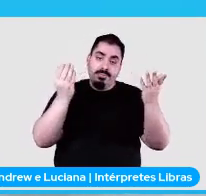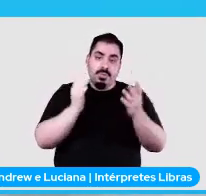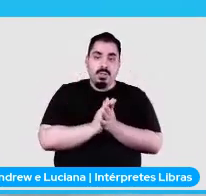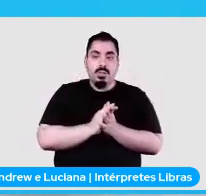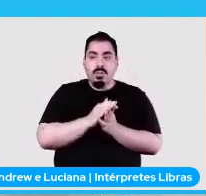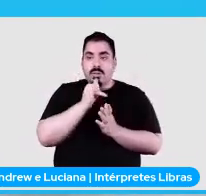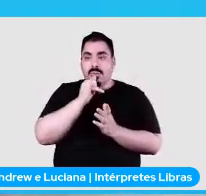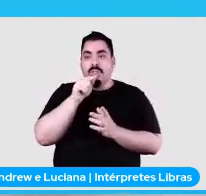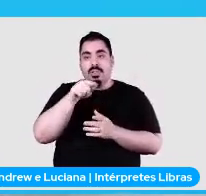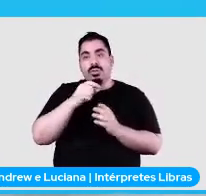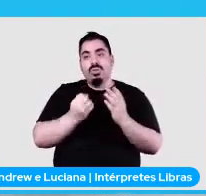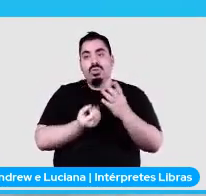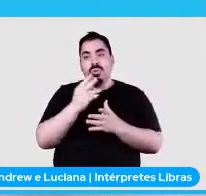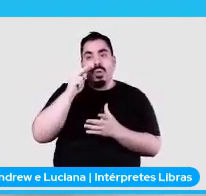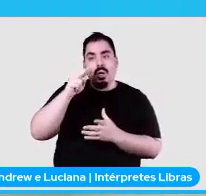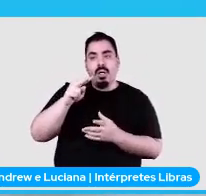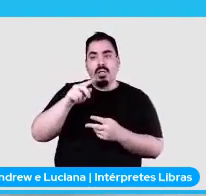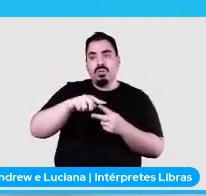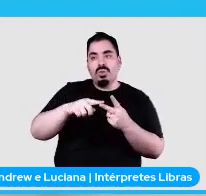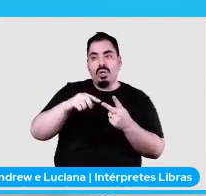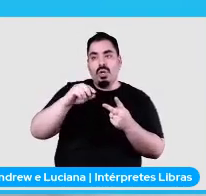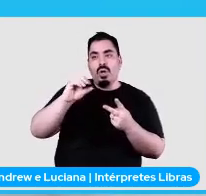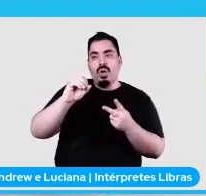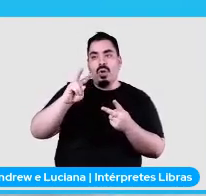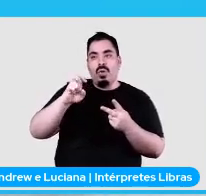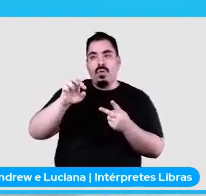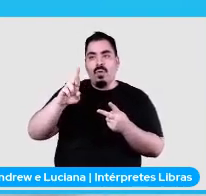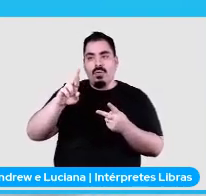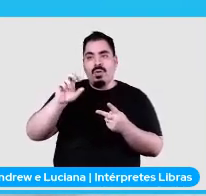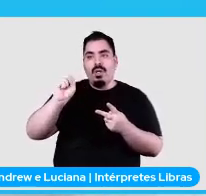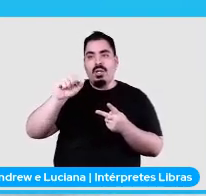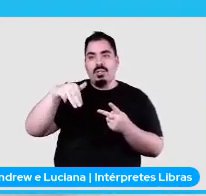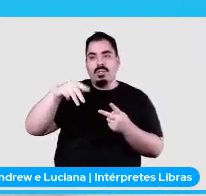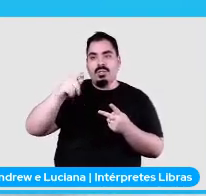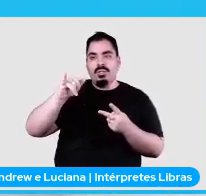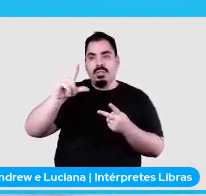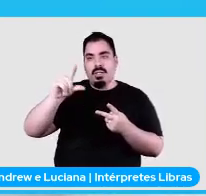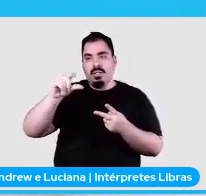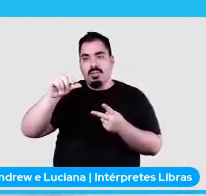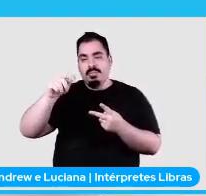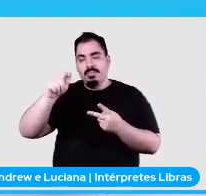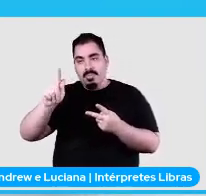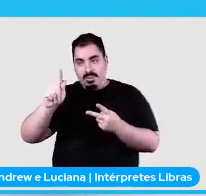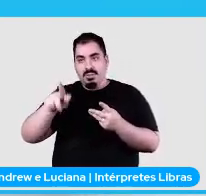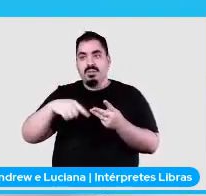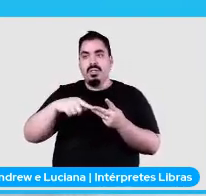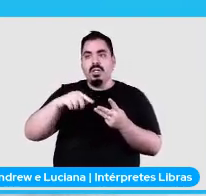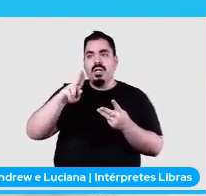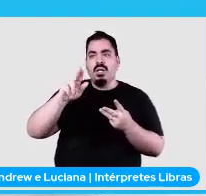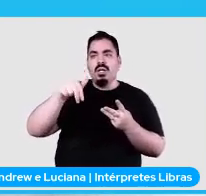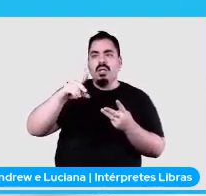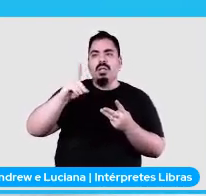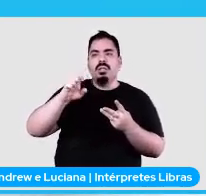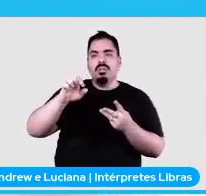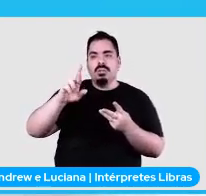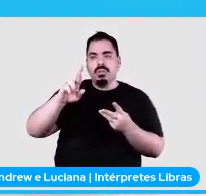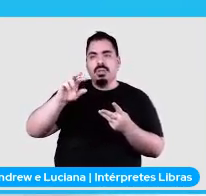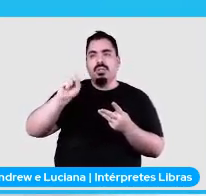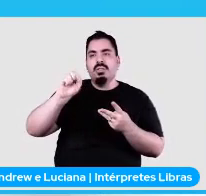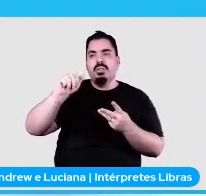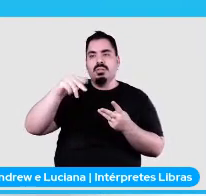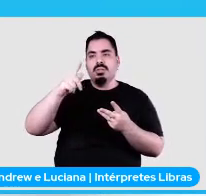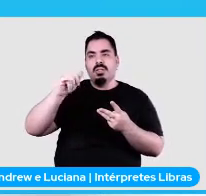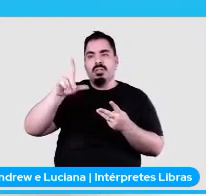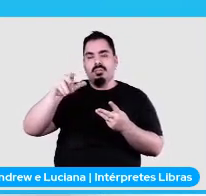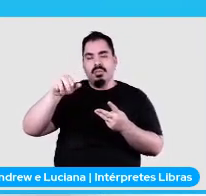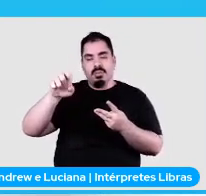gato, eu vou gerar vários outros dados de gato, sei lá, para ficar 50, 50, né? 50 dados de cachorro, 50 dados de gato. E o undersample